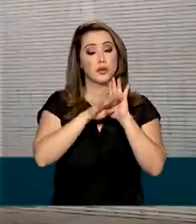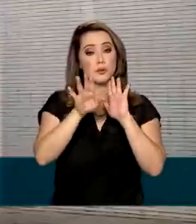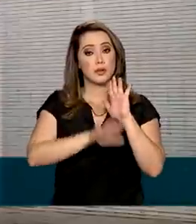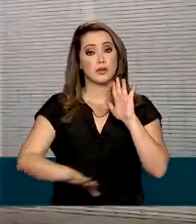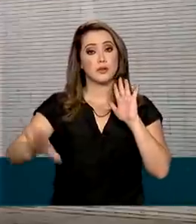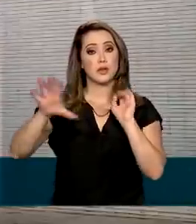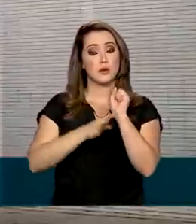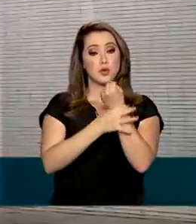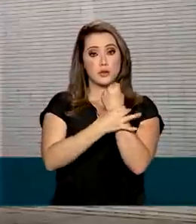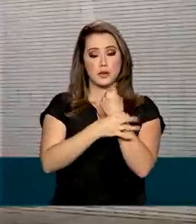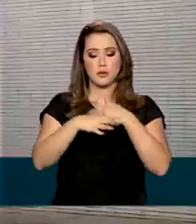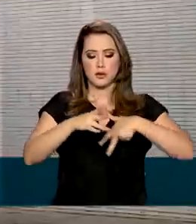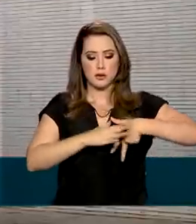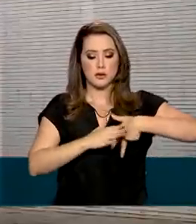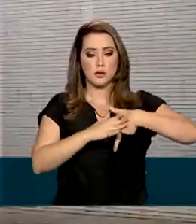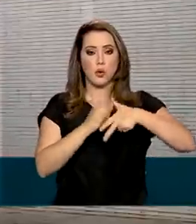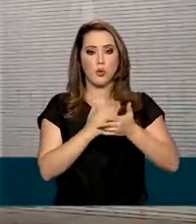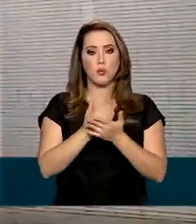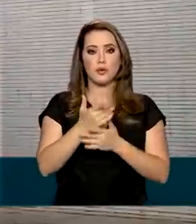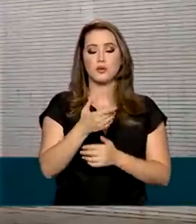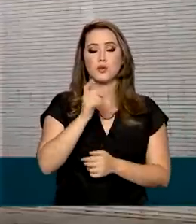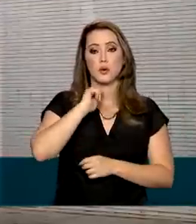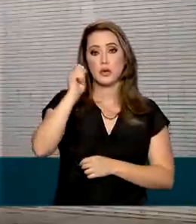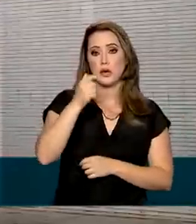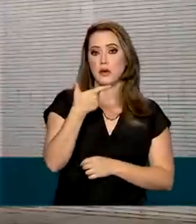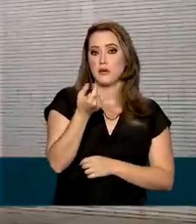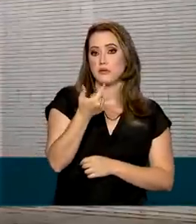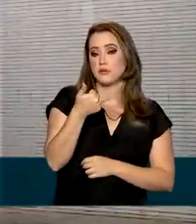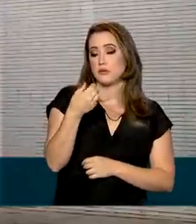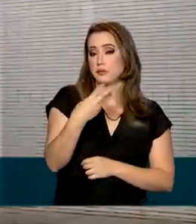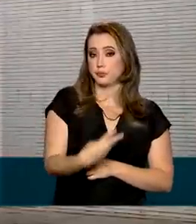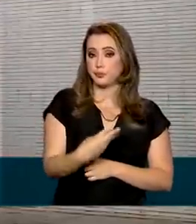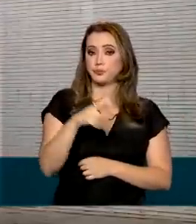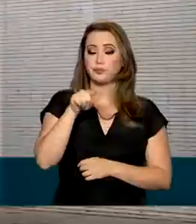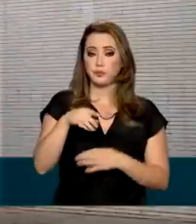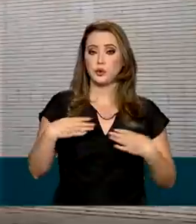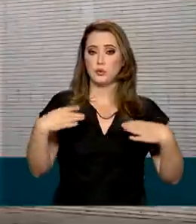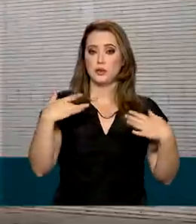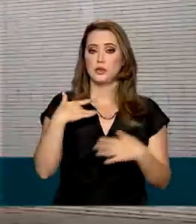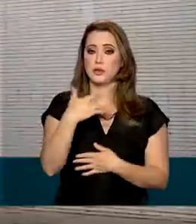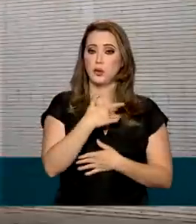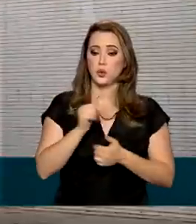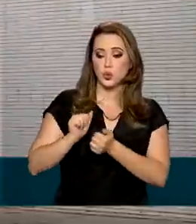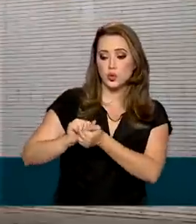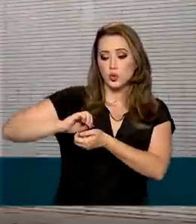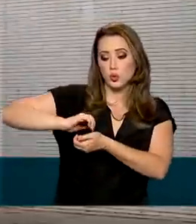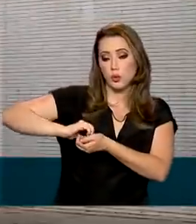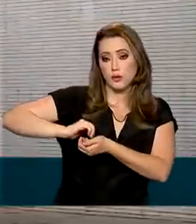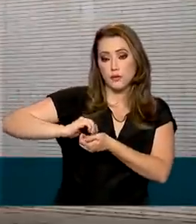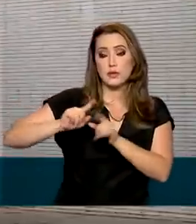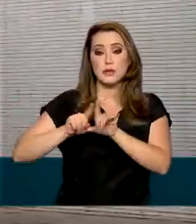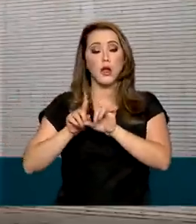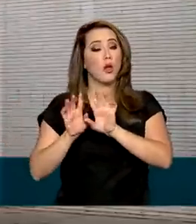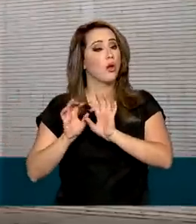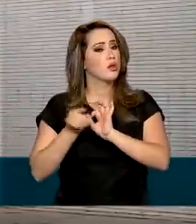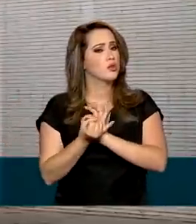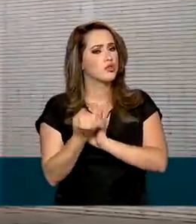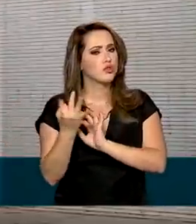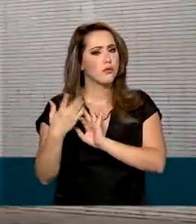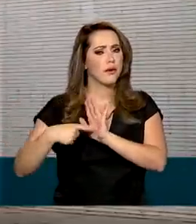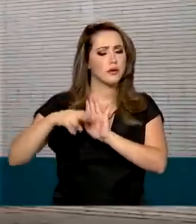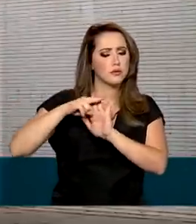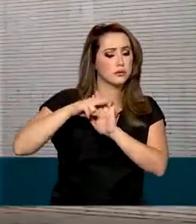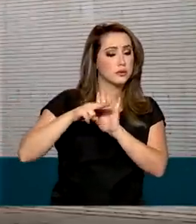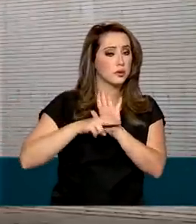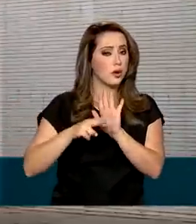instituído em abril de 2013 pelo Ministério da Saúde e a Anvisa. A medida propõe um conjunto de ações